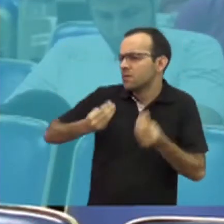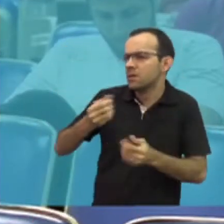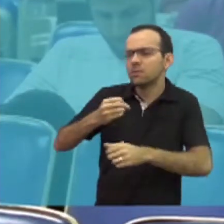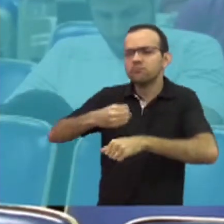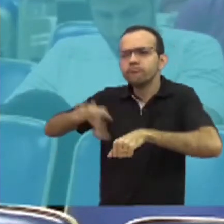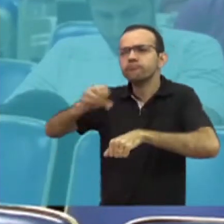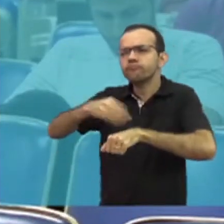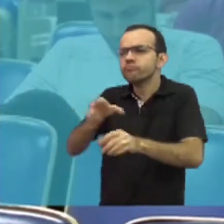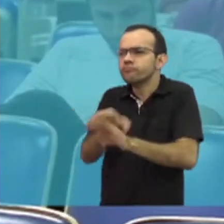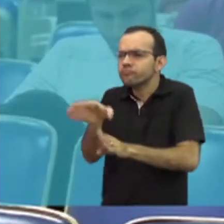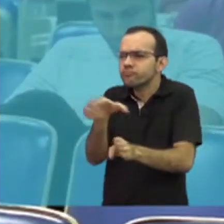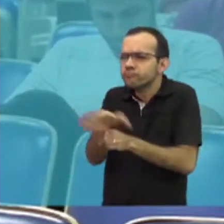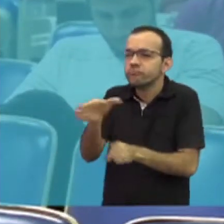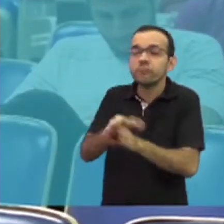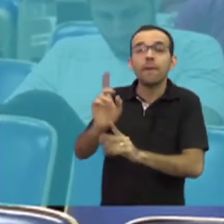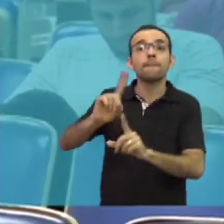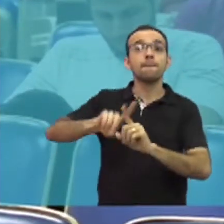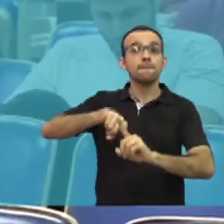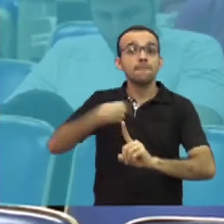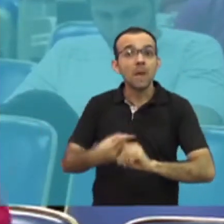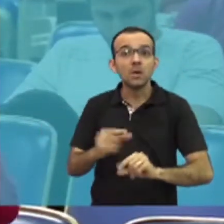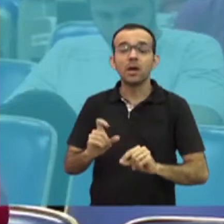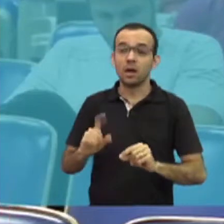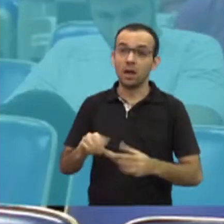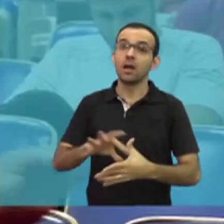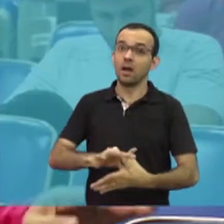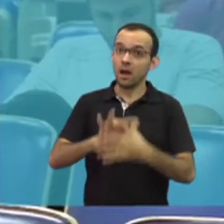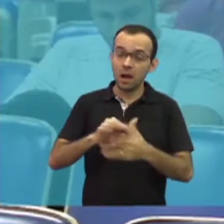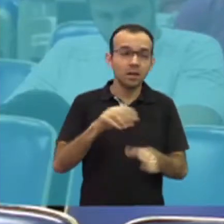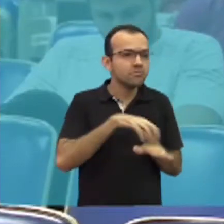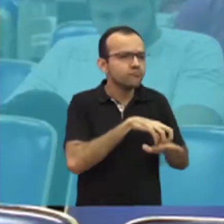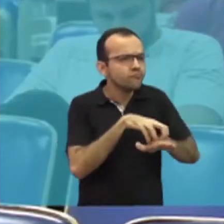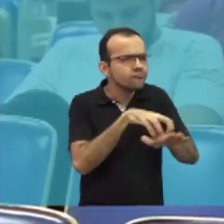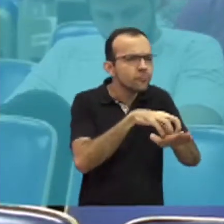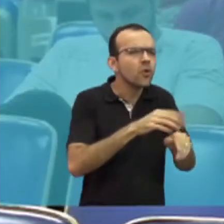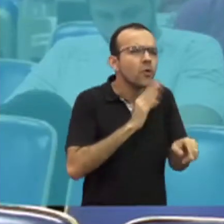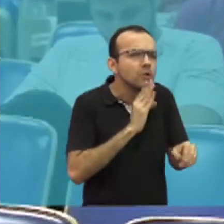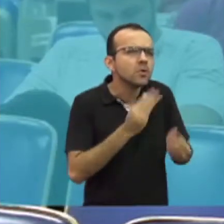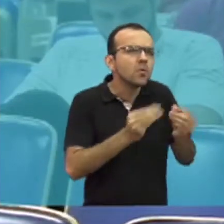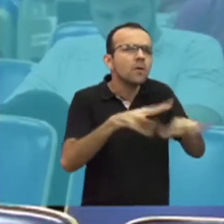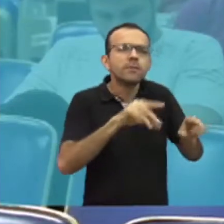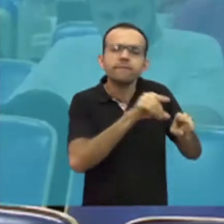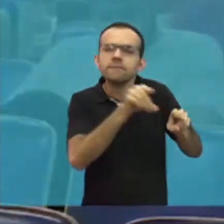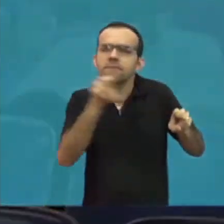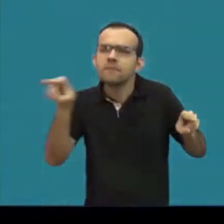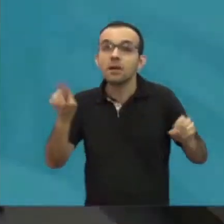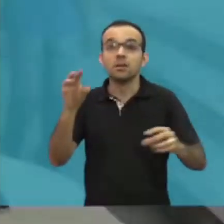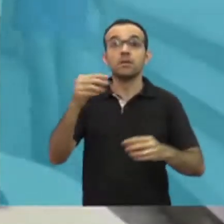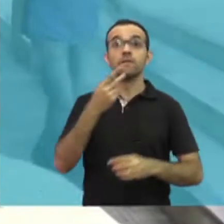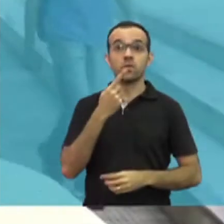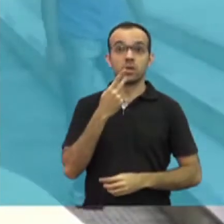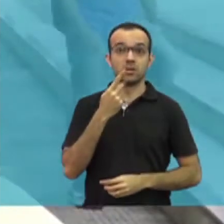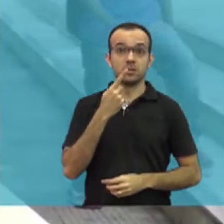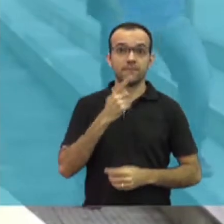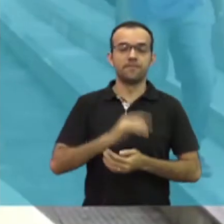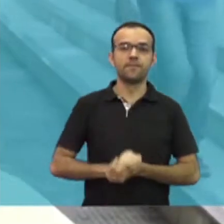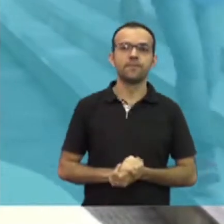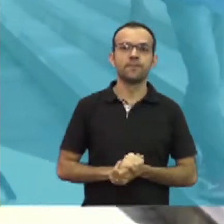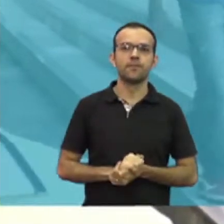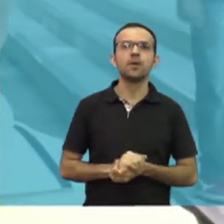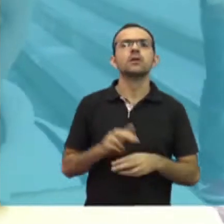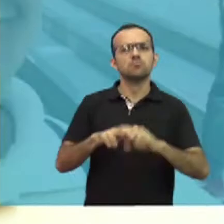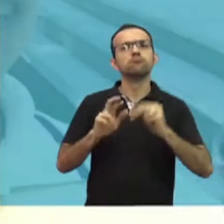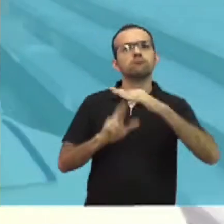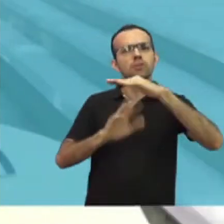também tem a oportunidade de ir pessoalmente conhecer os principais espaços da universidade em Fortaleza. Na reitoria, os servidores